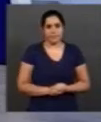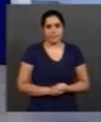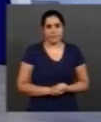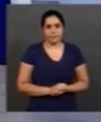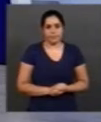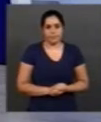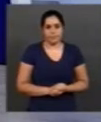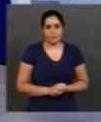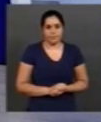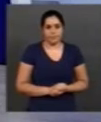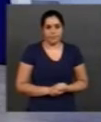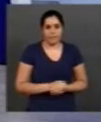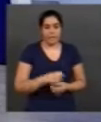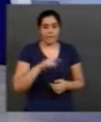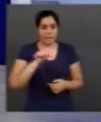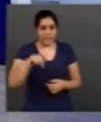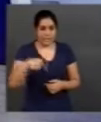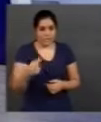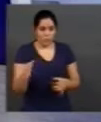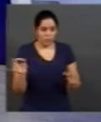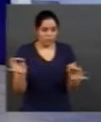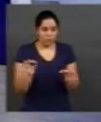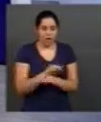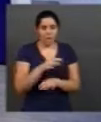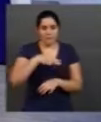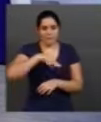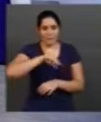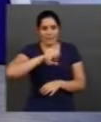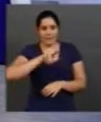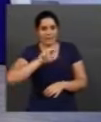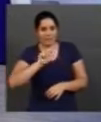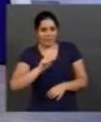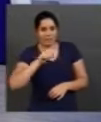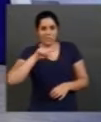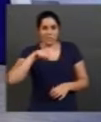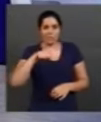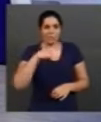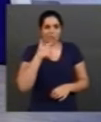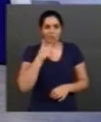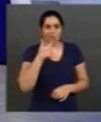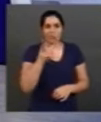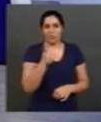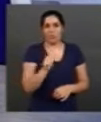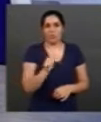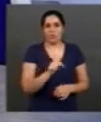depois de destruída, dificilmente ela volta. É, pelo menos pela mesma qualidade, não.